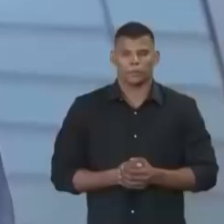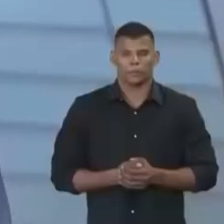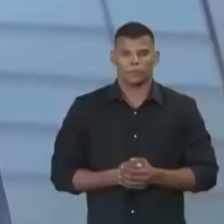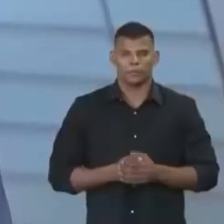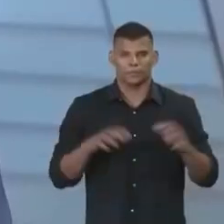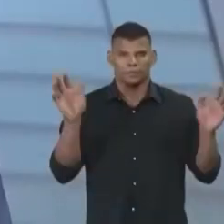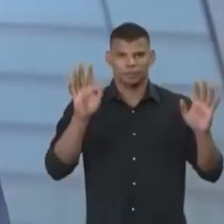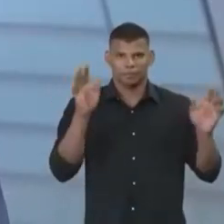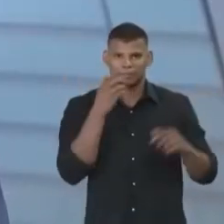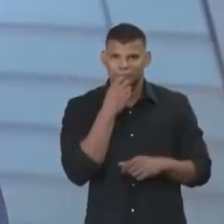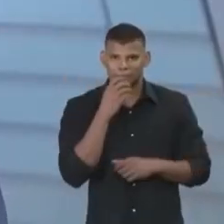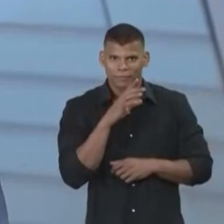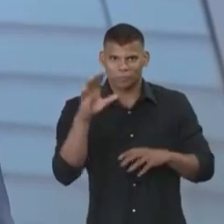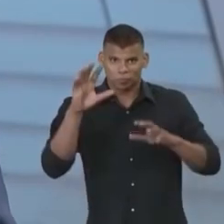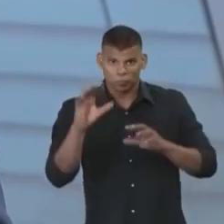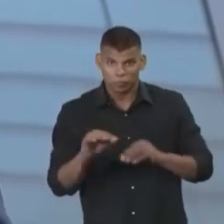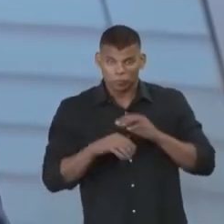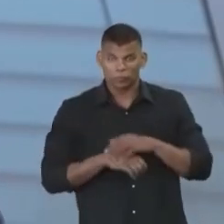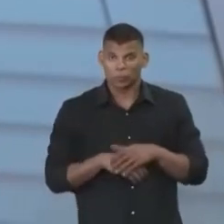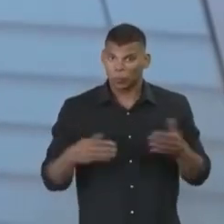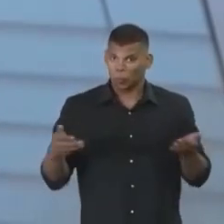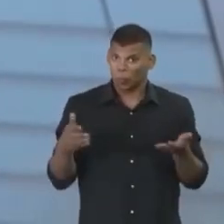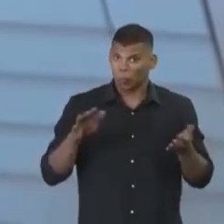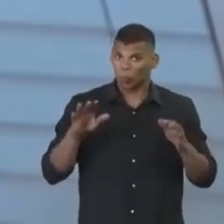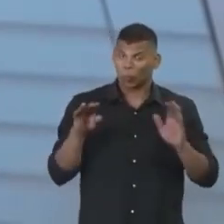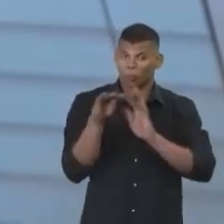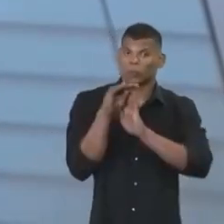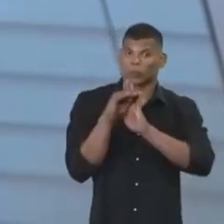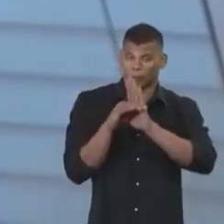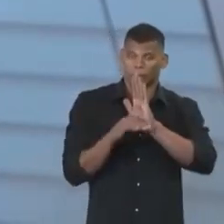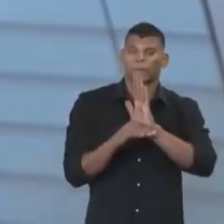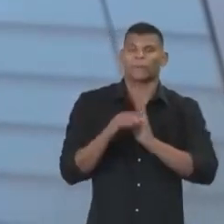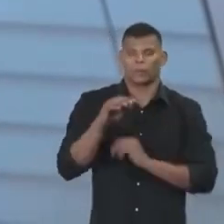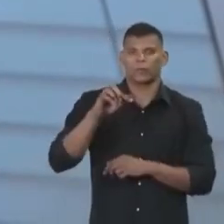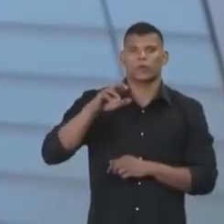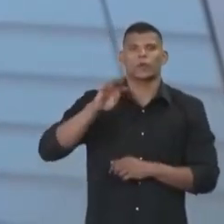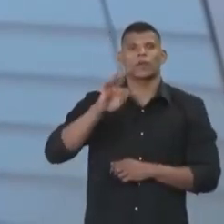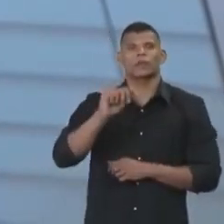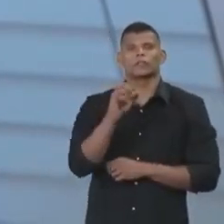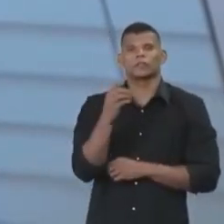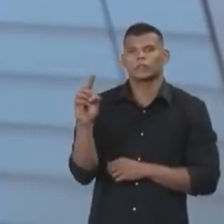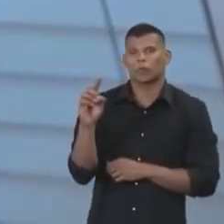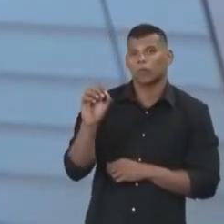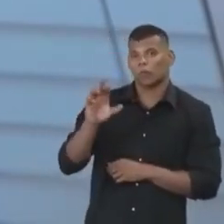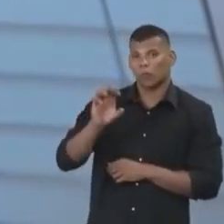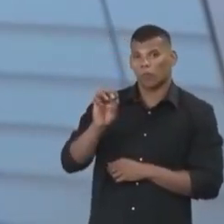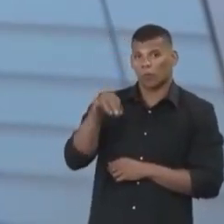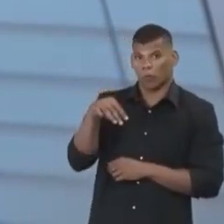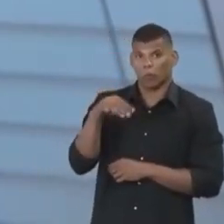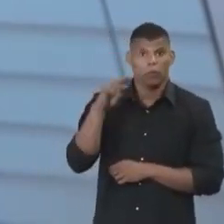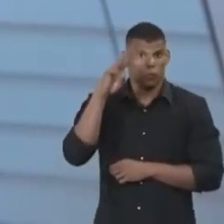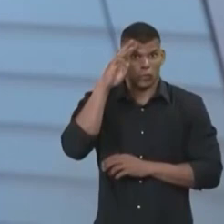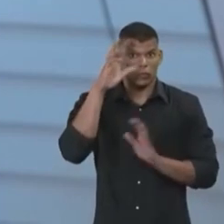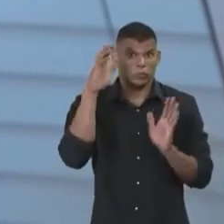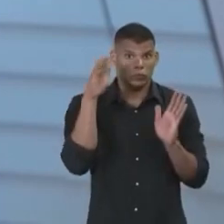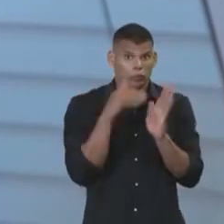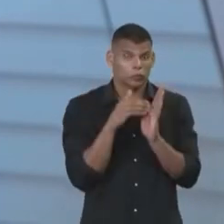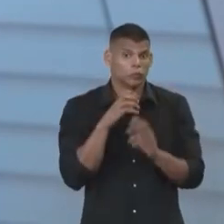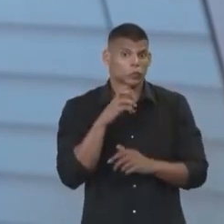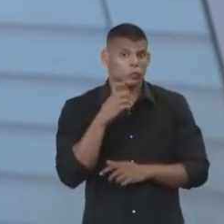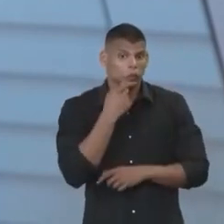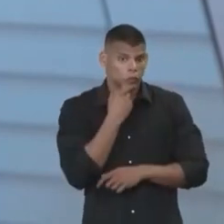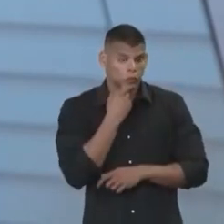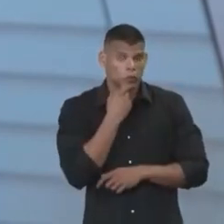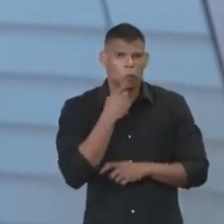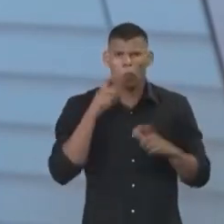Olá, boa noite. No ar o programa Questão de Ordem. Começando hoje a nossa semana, de terça a sexta, você ouve o nosso programa, você